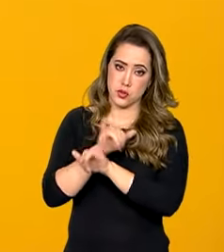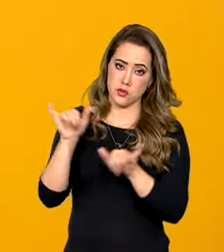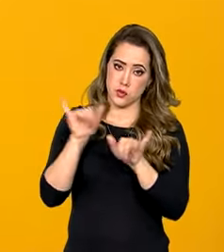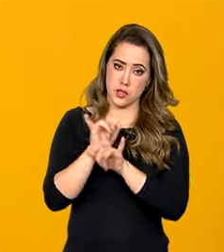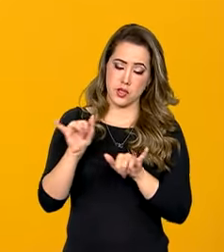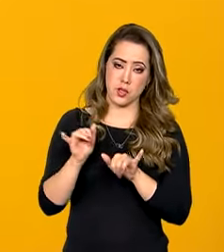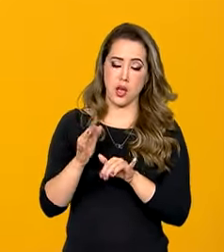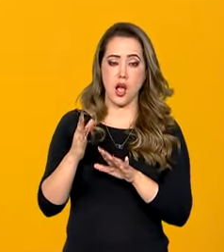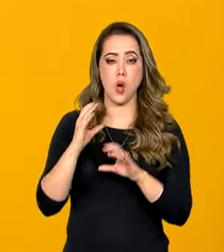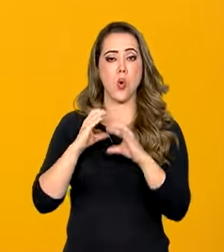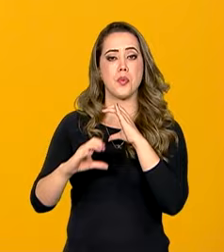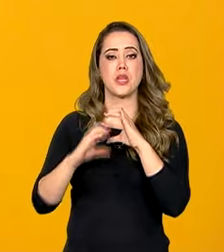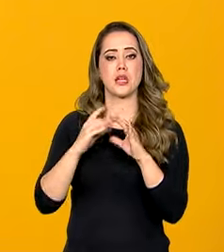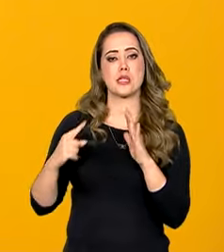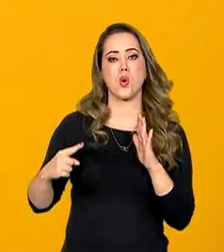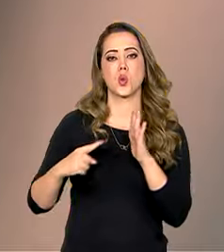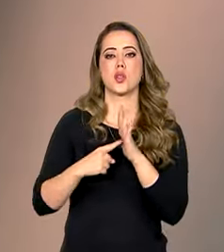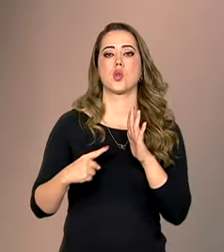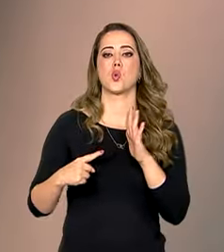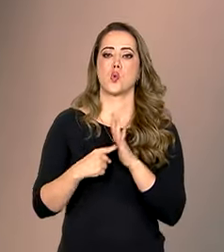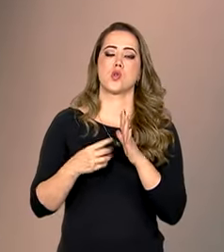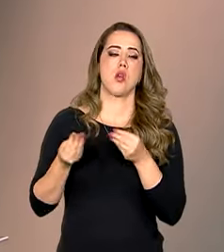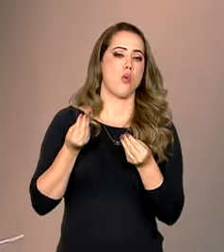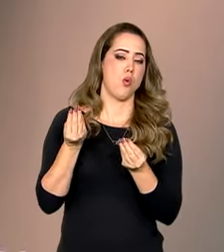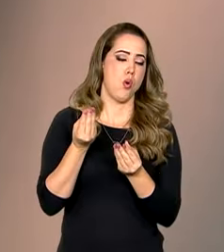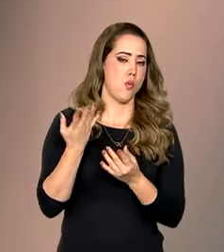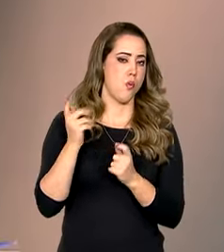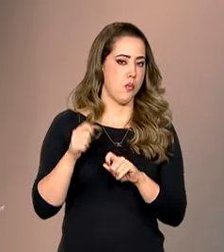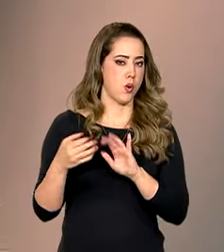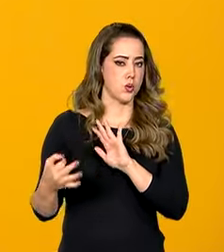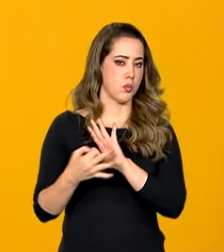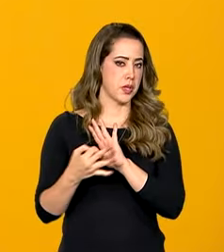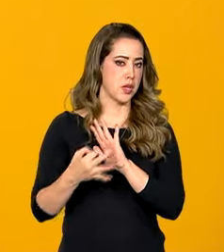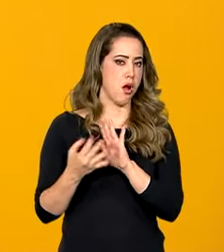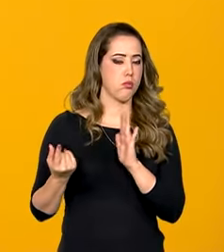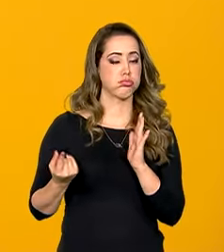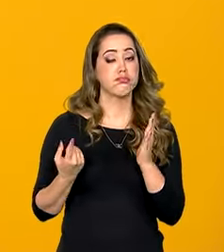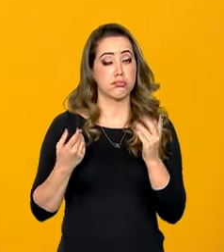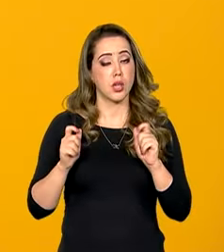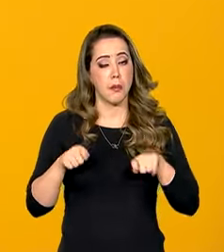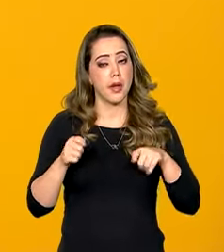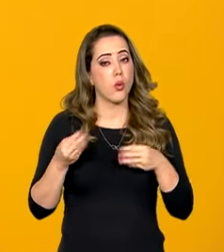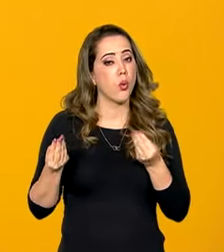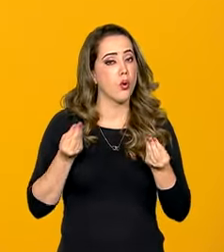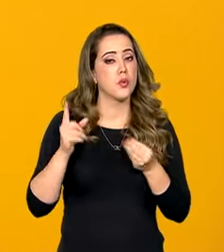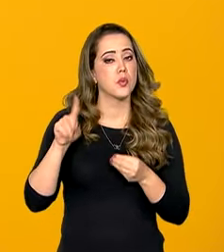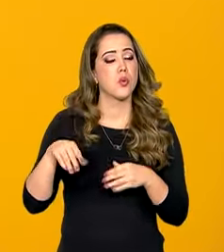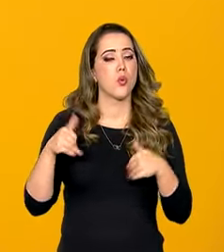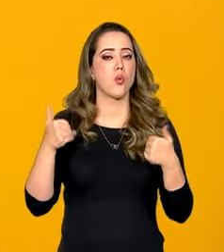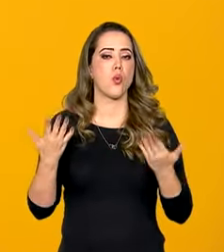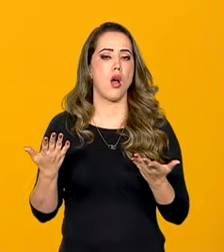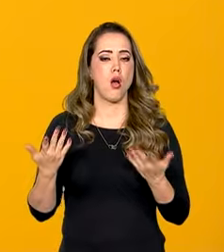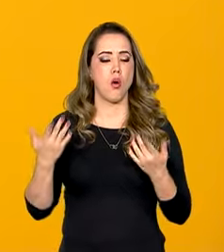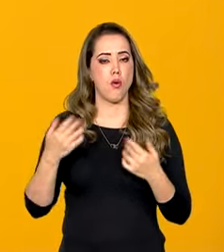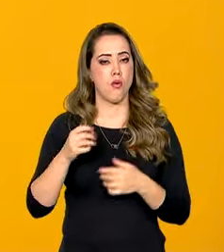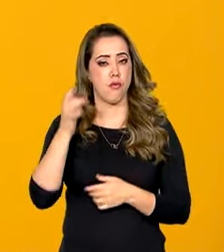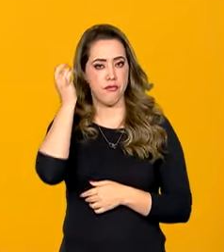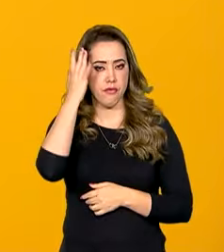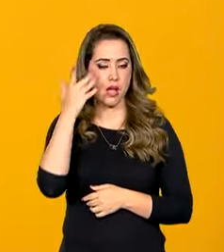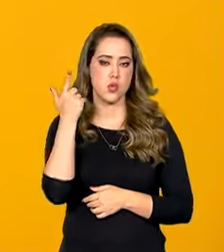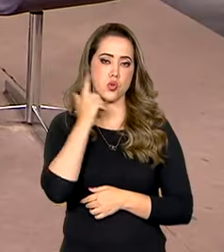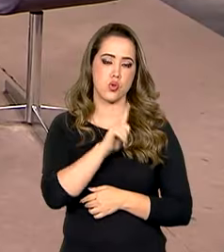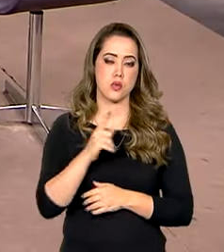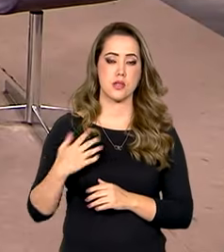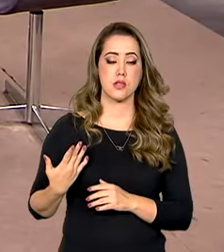algum canal de denúncia ou mesmo de sugestão para essa iniciativa. Qual que seria a forma mais prática de